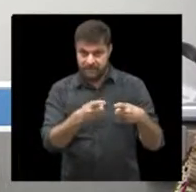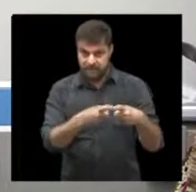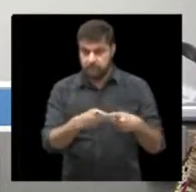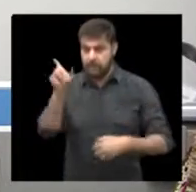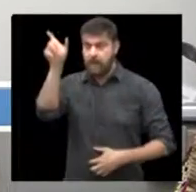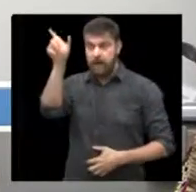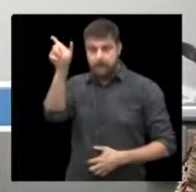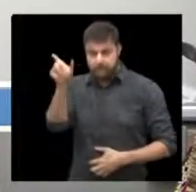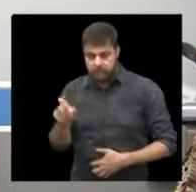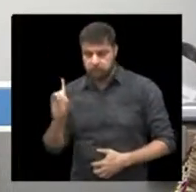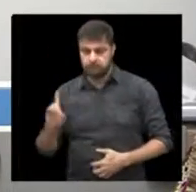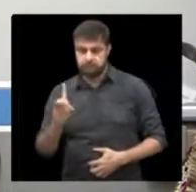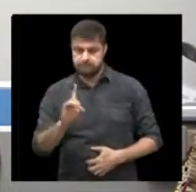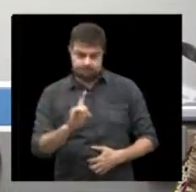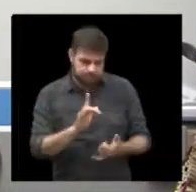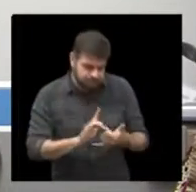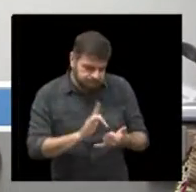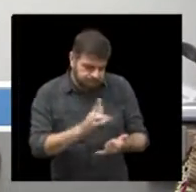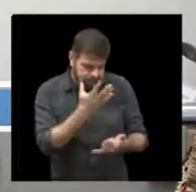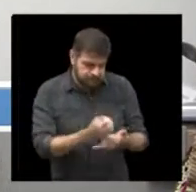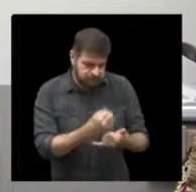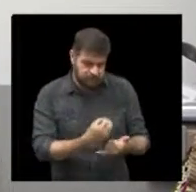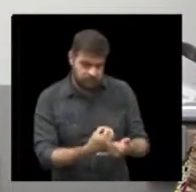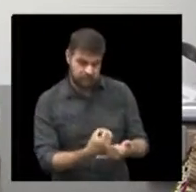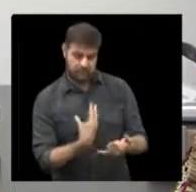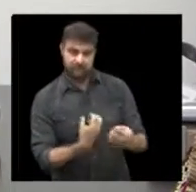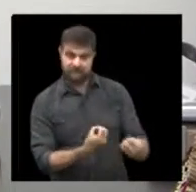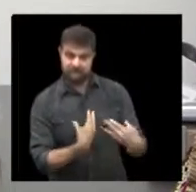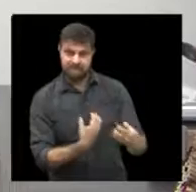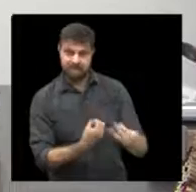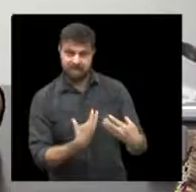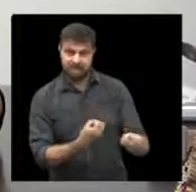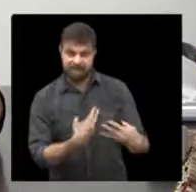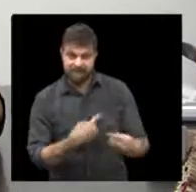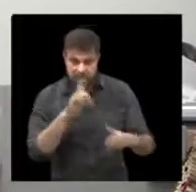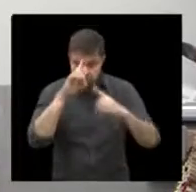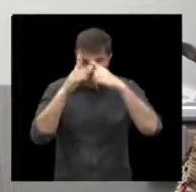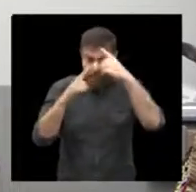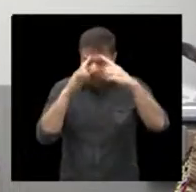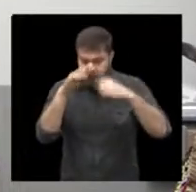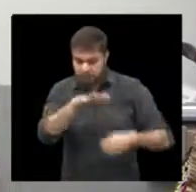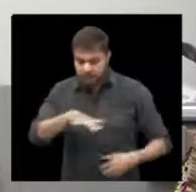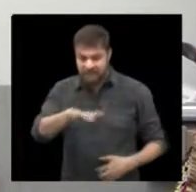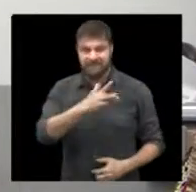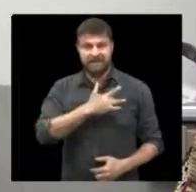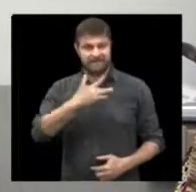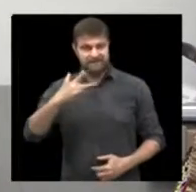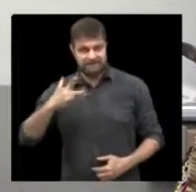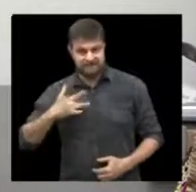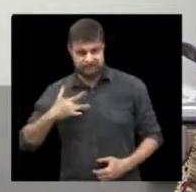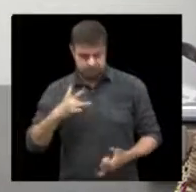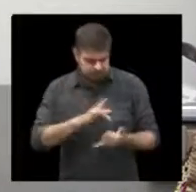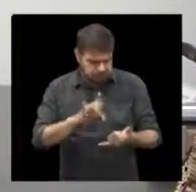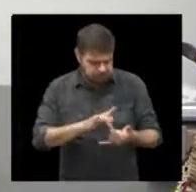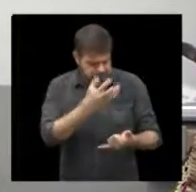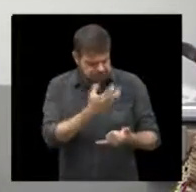para que você tenha orientações médicas, orientações sobre alguma dúvida sobre saúde, através do celular, do